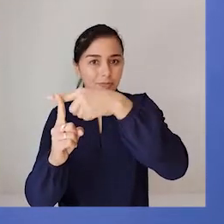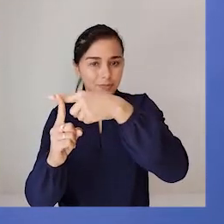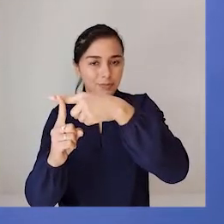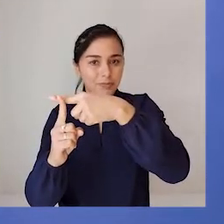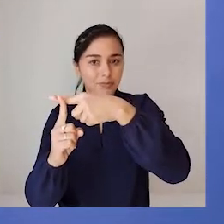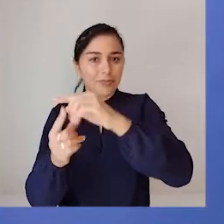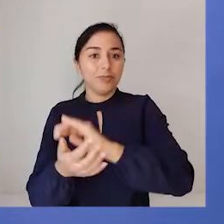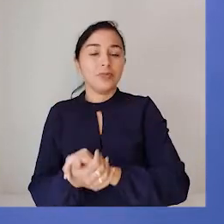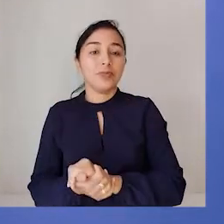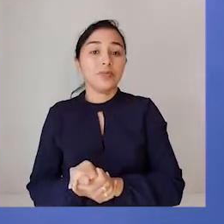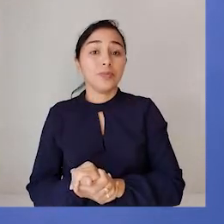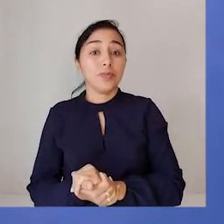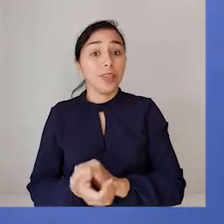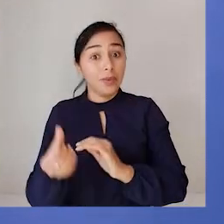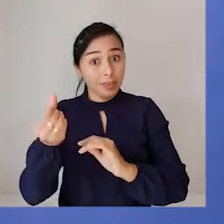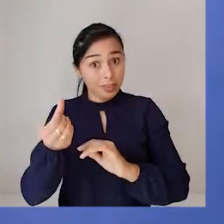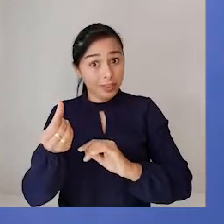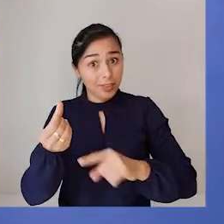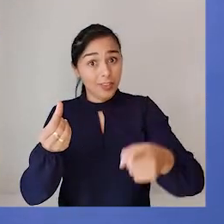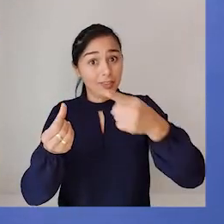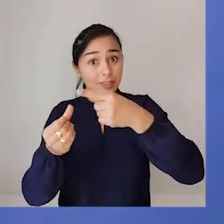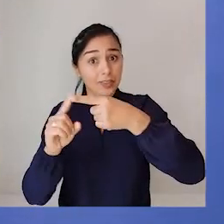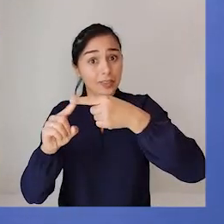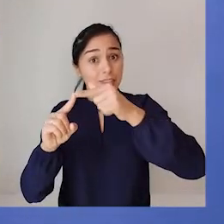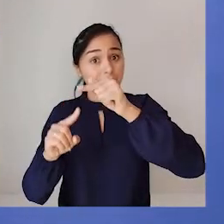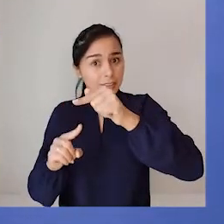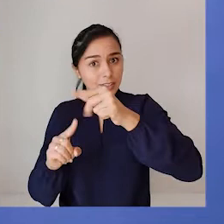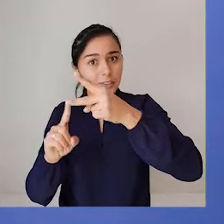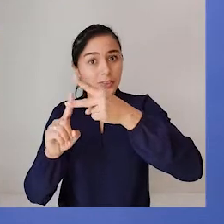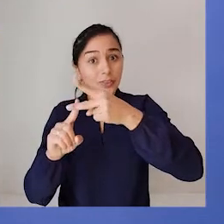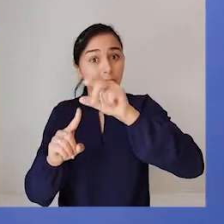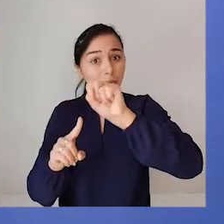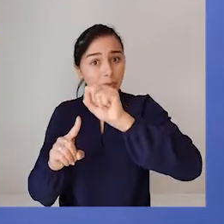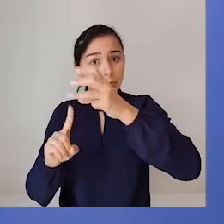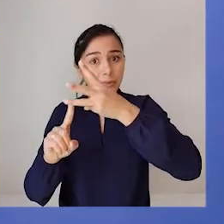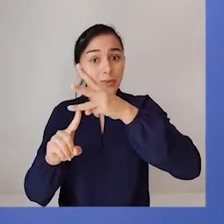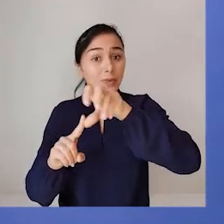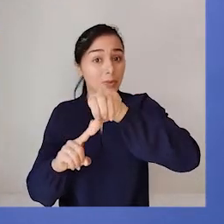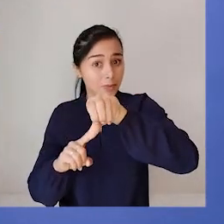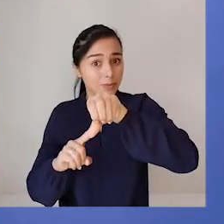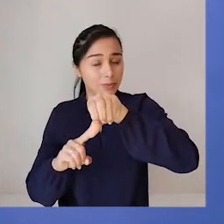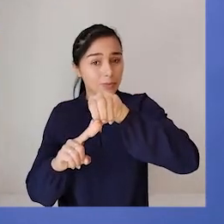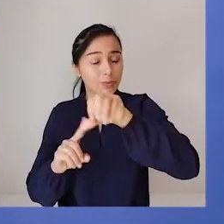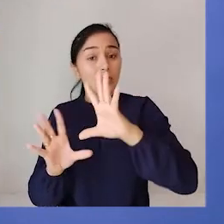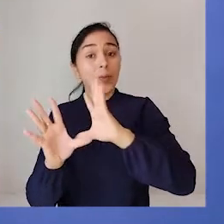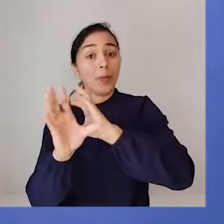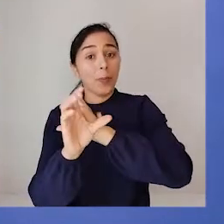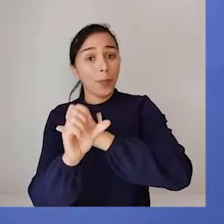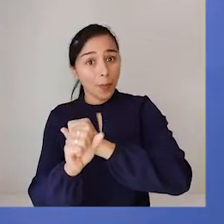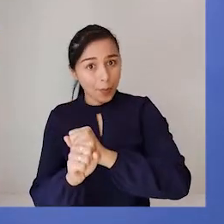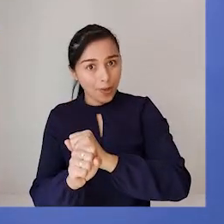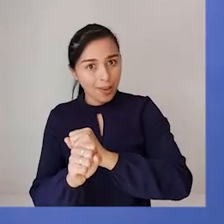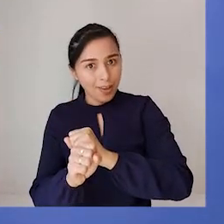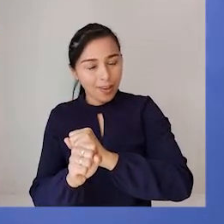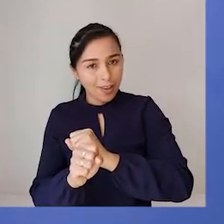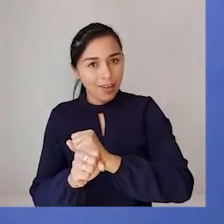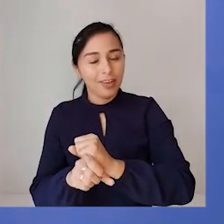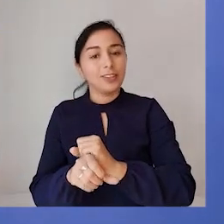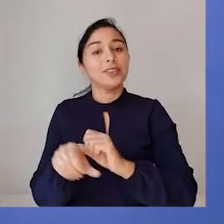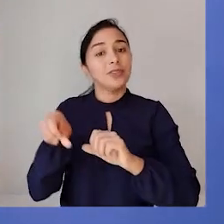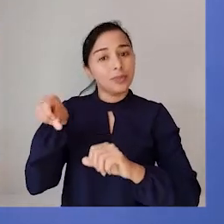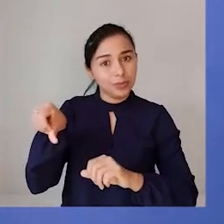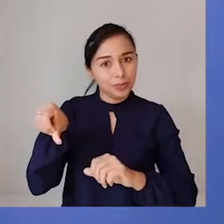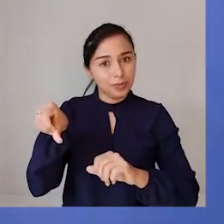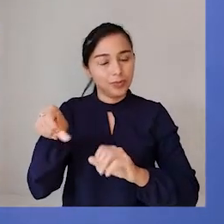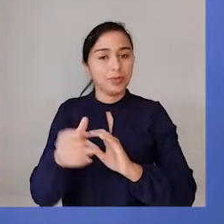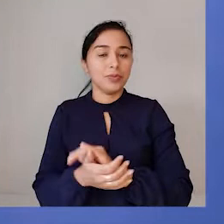temos seis, sete, oito, nove. Observamos que essa quantidade de seis, a crescida